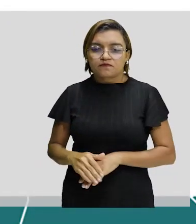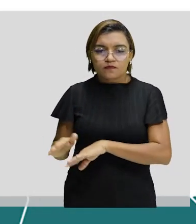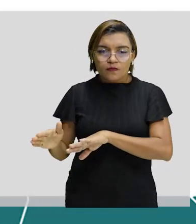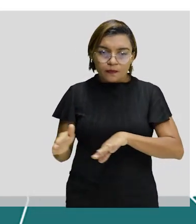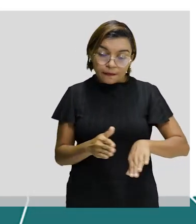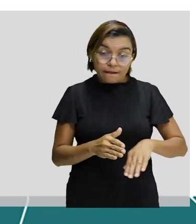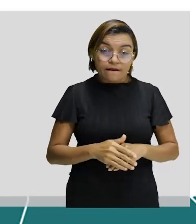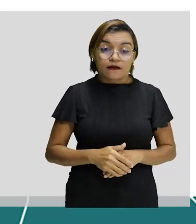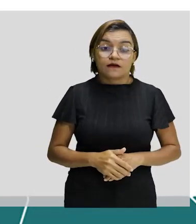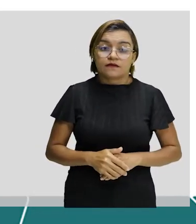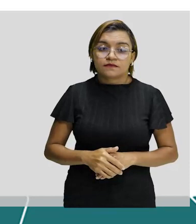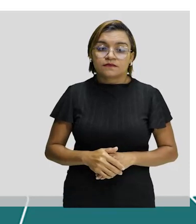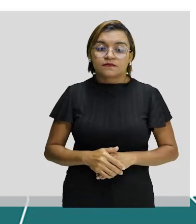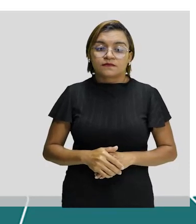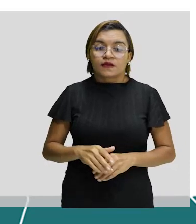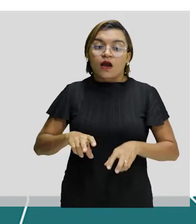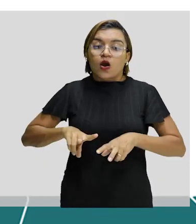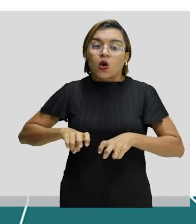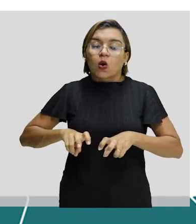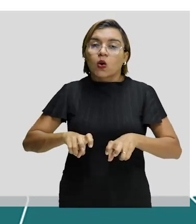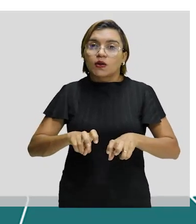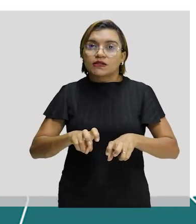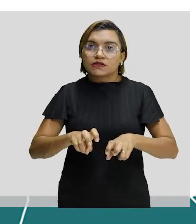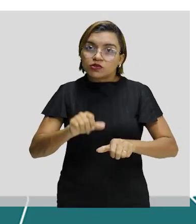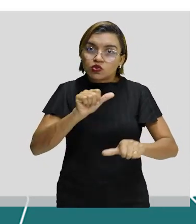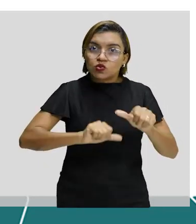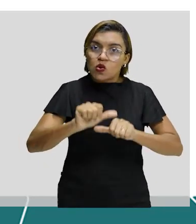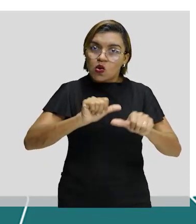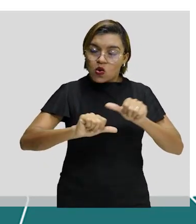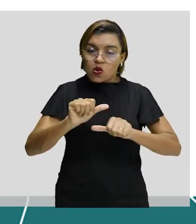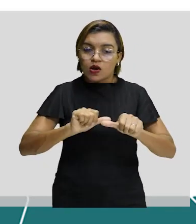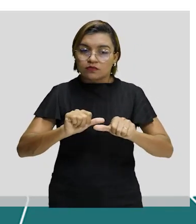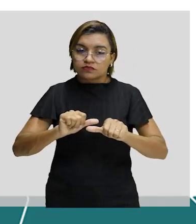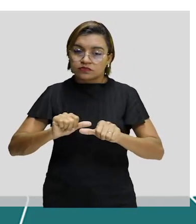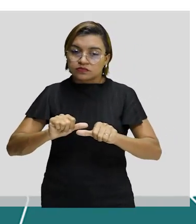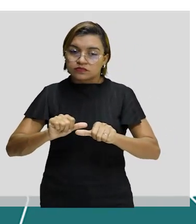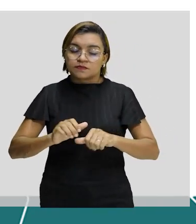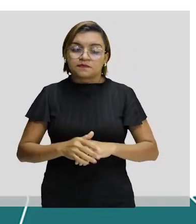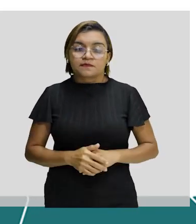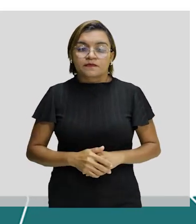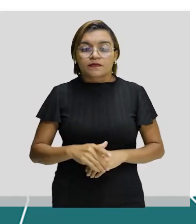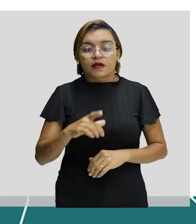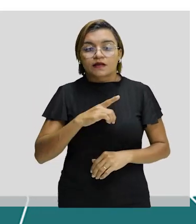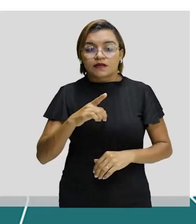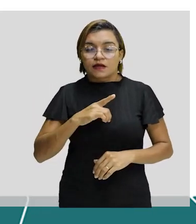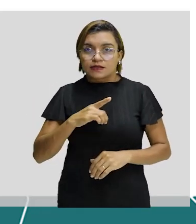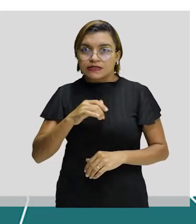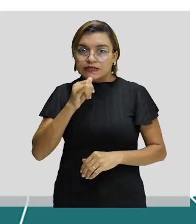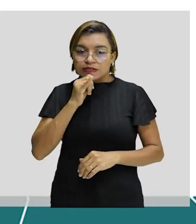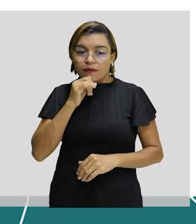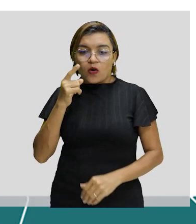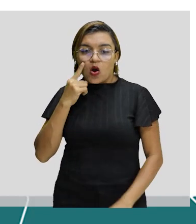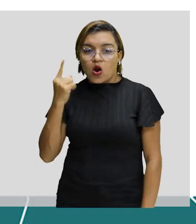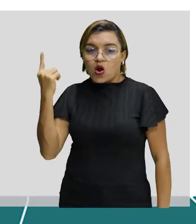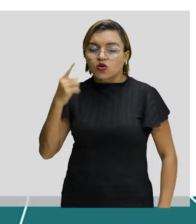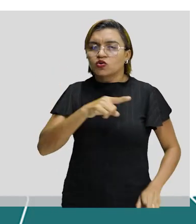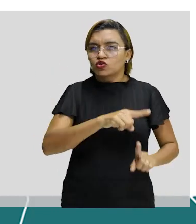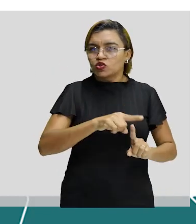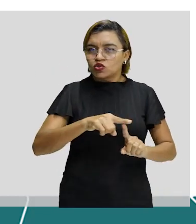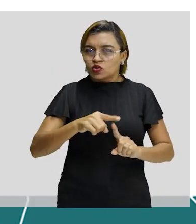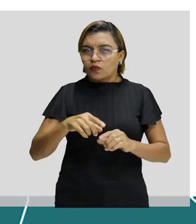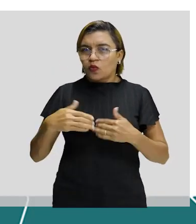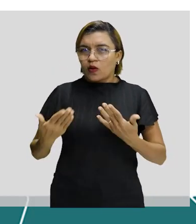nas corridas de revezamento, ainda relacionado à corrida, nós temos o revezamento. Quais são as provas? Vamos lembrar.